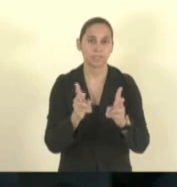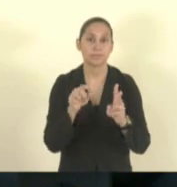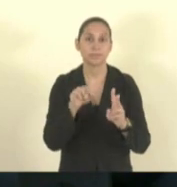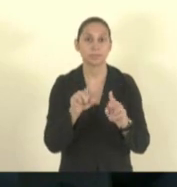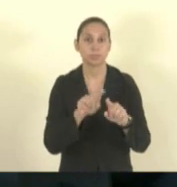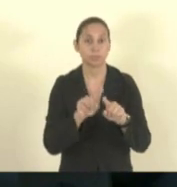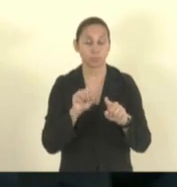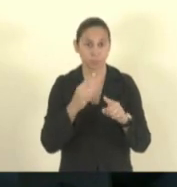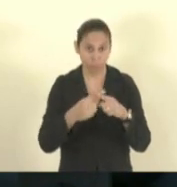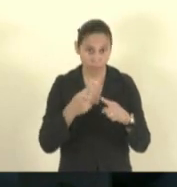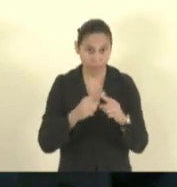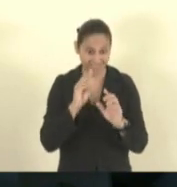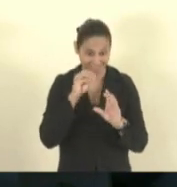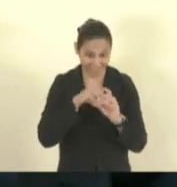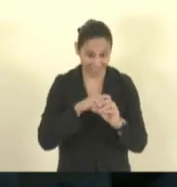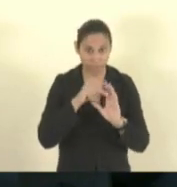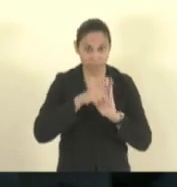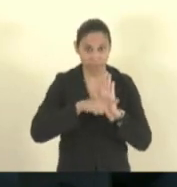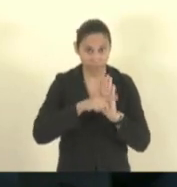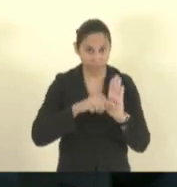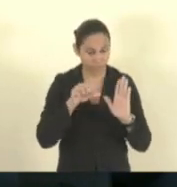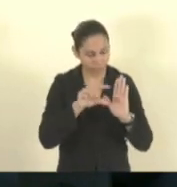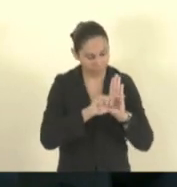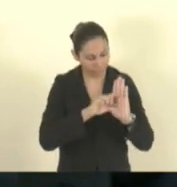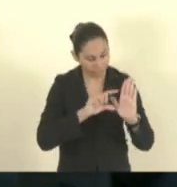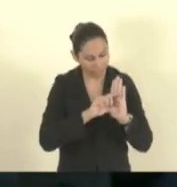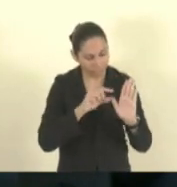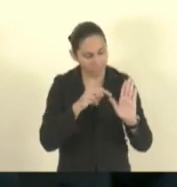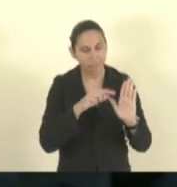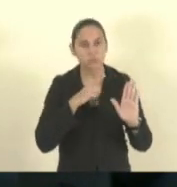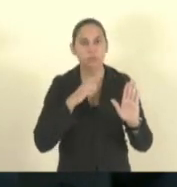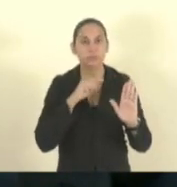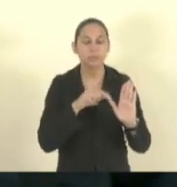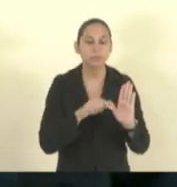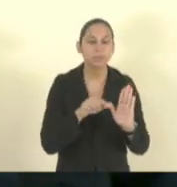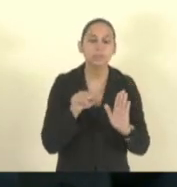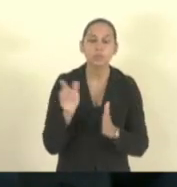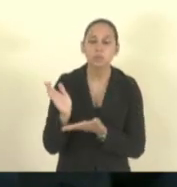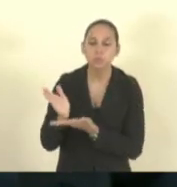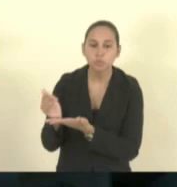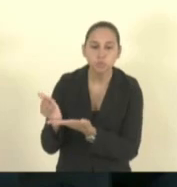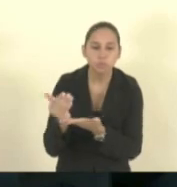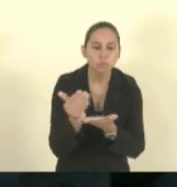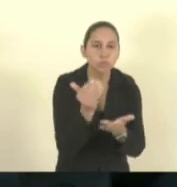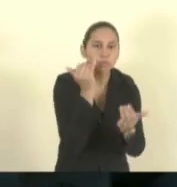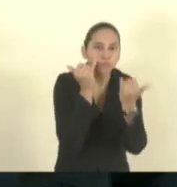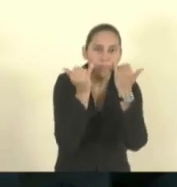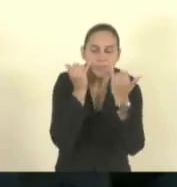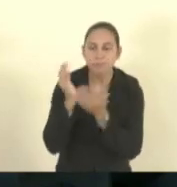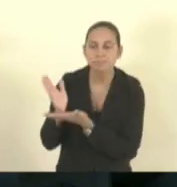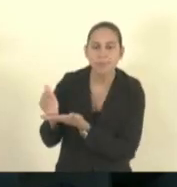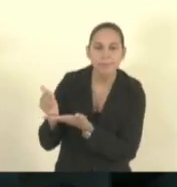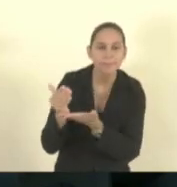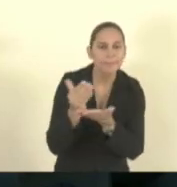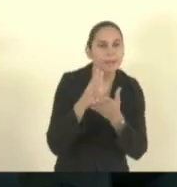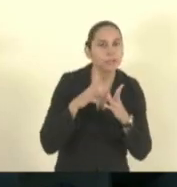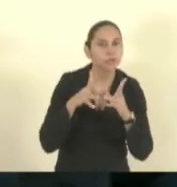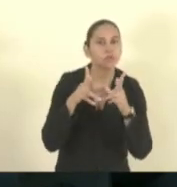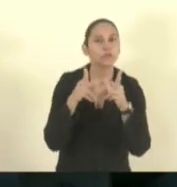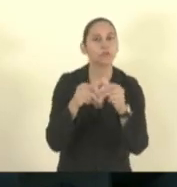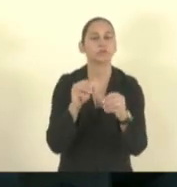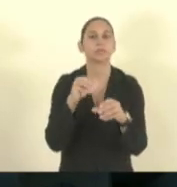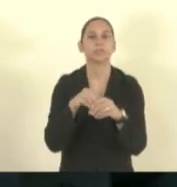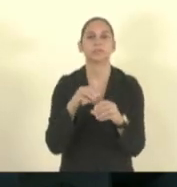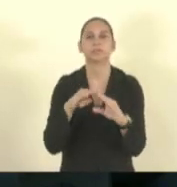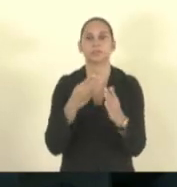que deve ser ouvido, todas as propostas implementadas devem ser ouvidas nos conselhos de escola. Há duas